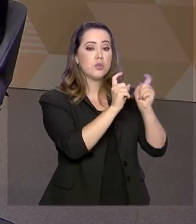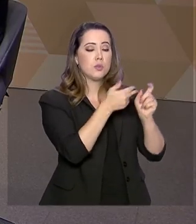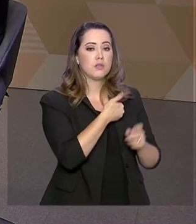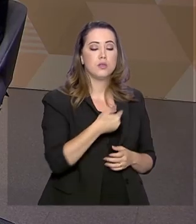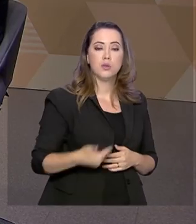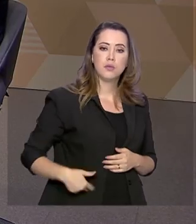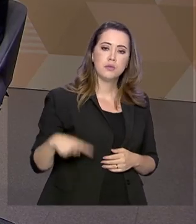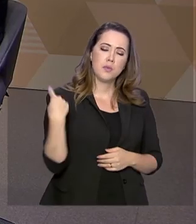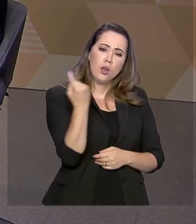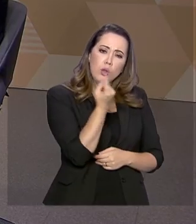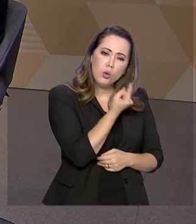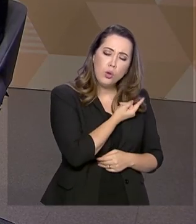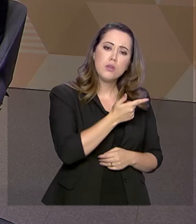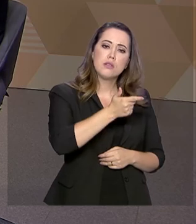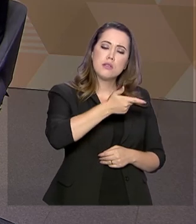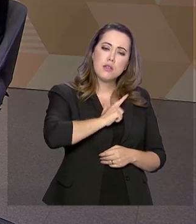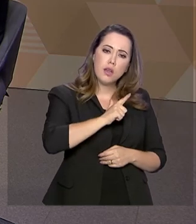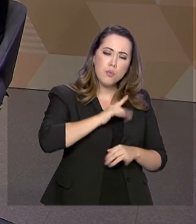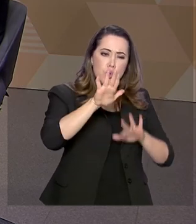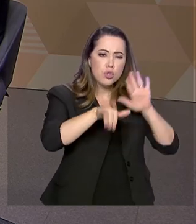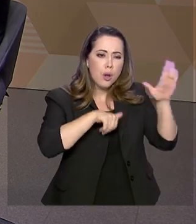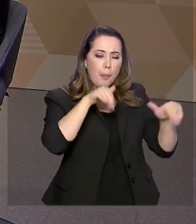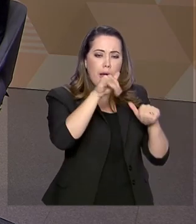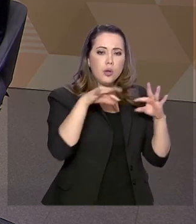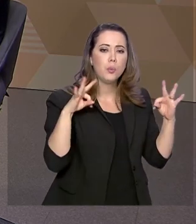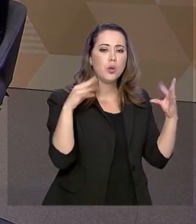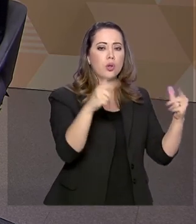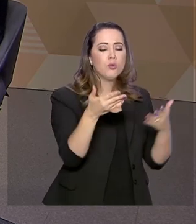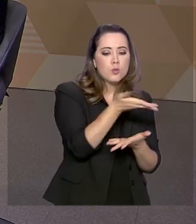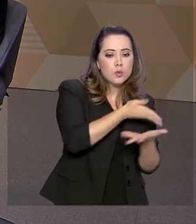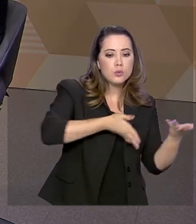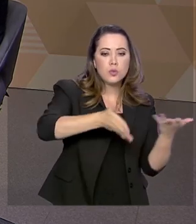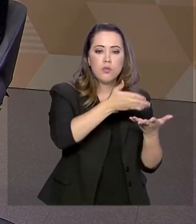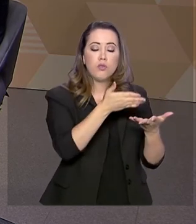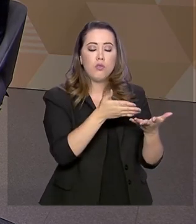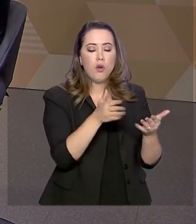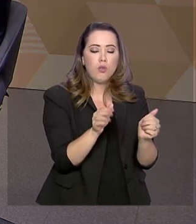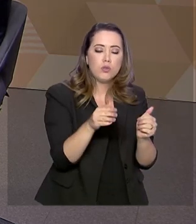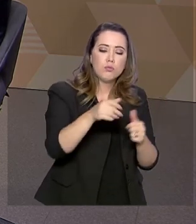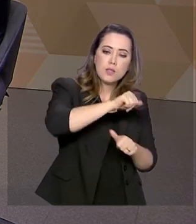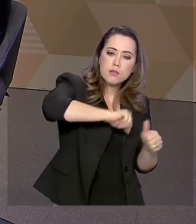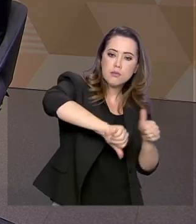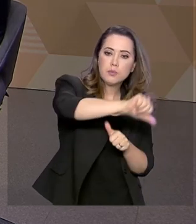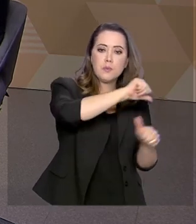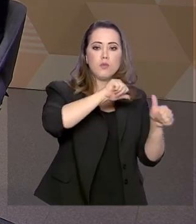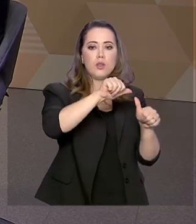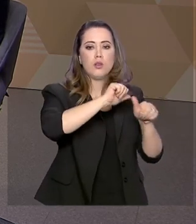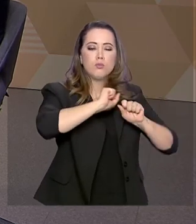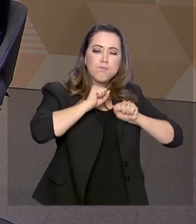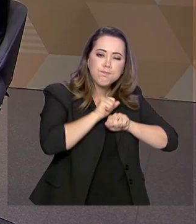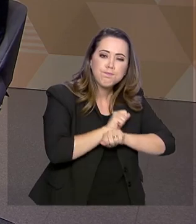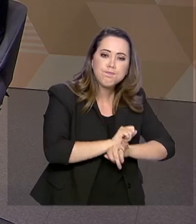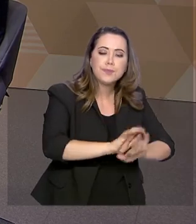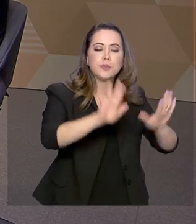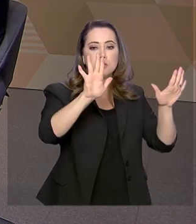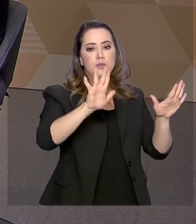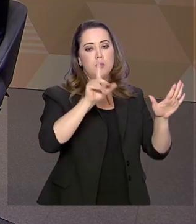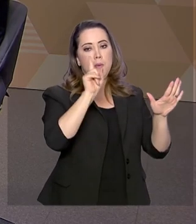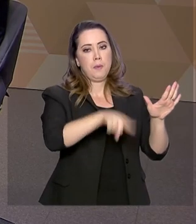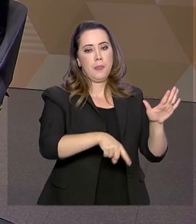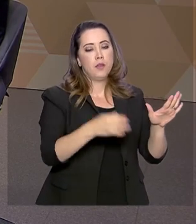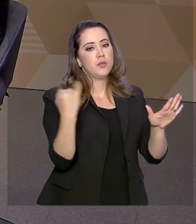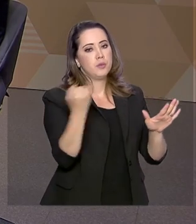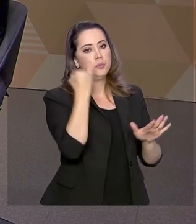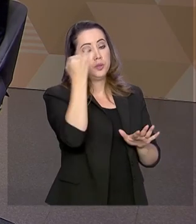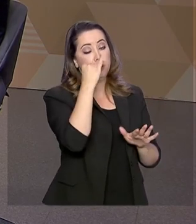pública. E nós temos conclamado para que todos se envolvam nesse processo de transformação, multiplicando aí os